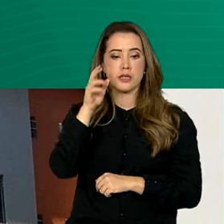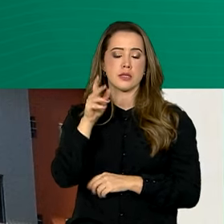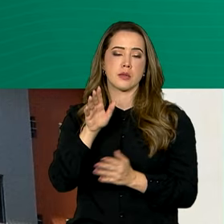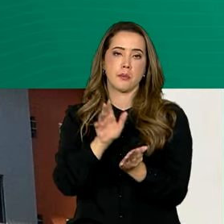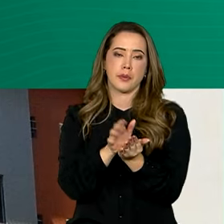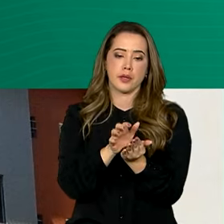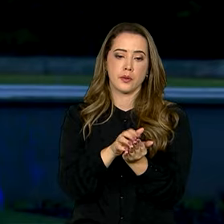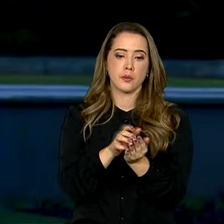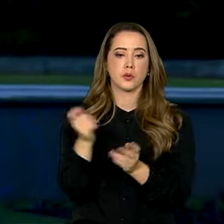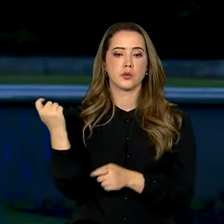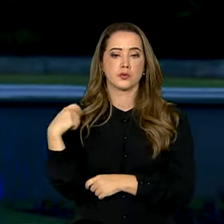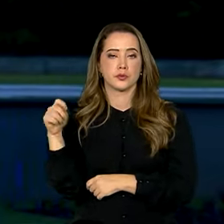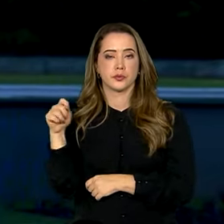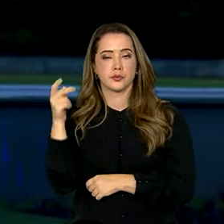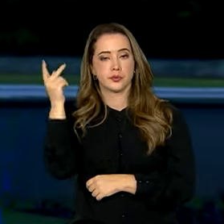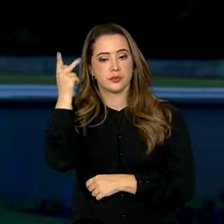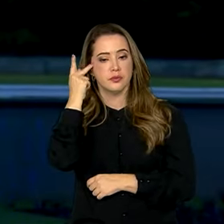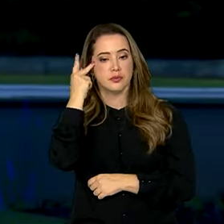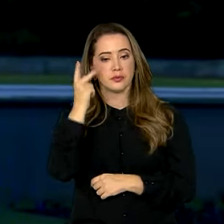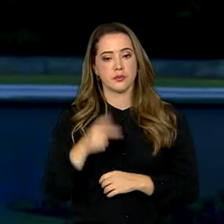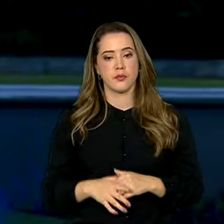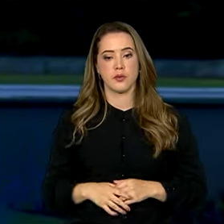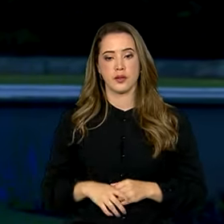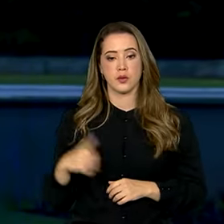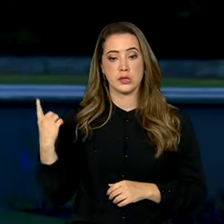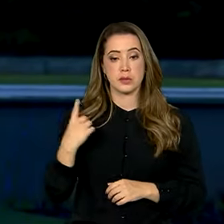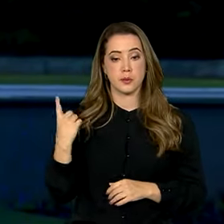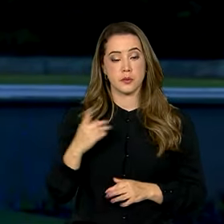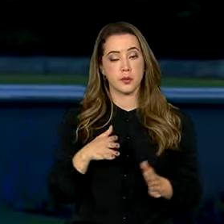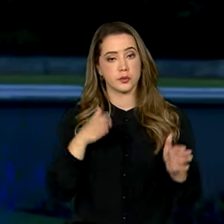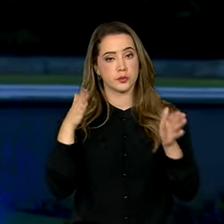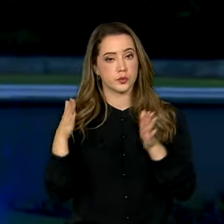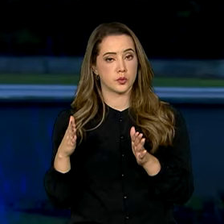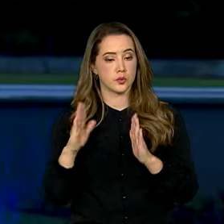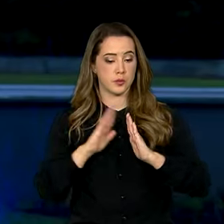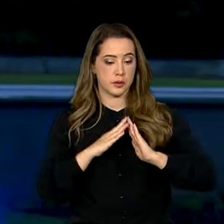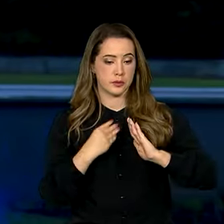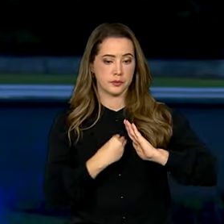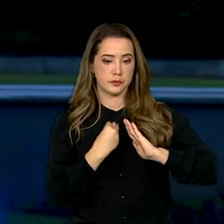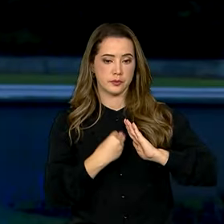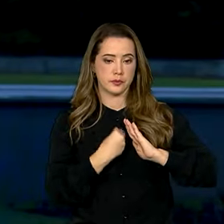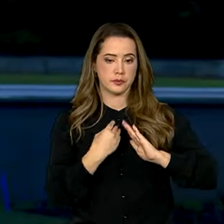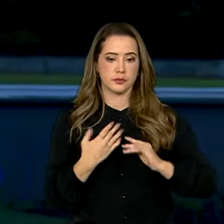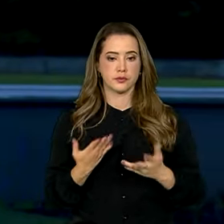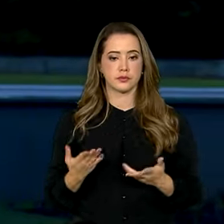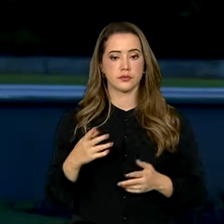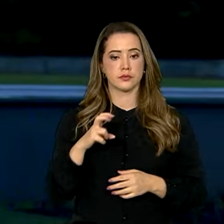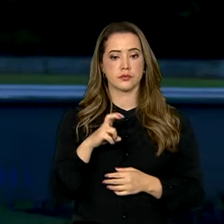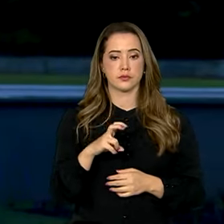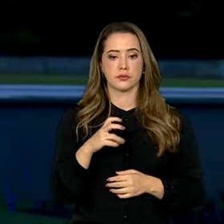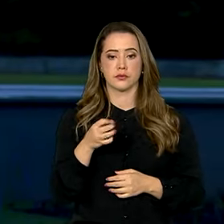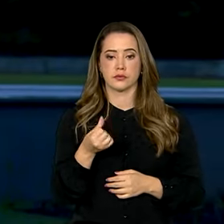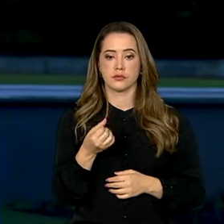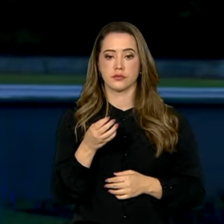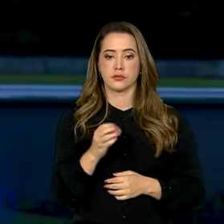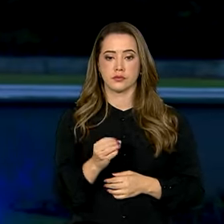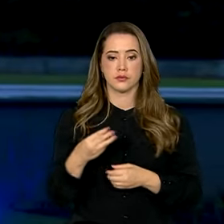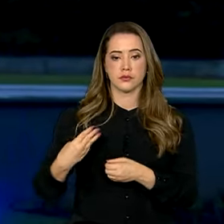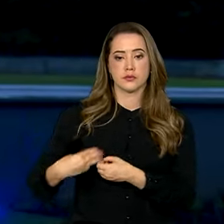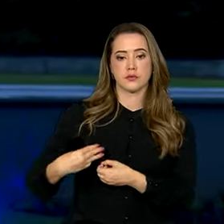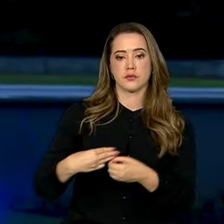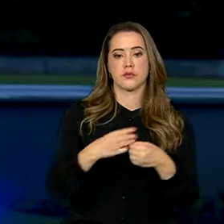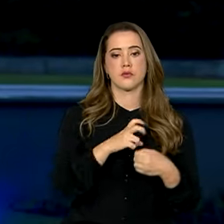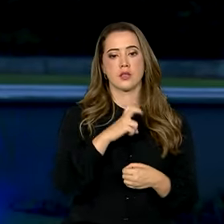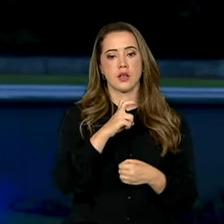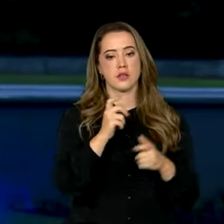Sul e São Paulo. Com esta primeira seleção do novo Minha Casa Minha Vida, 560 municípios das